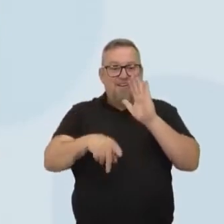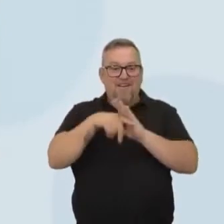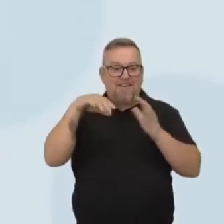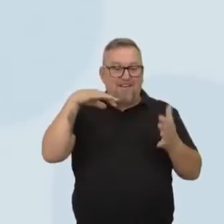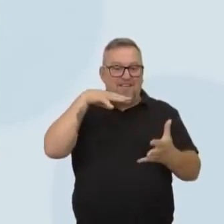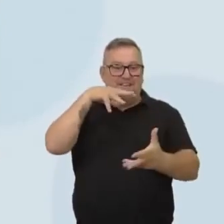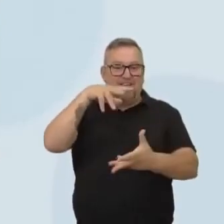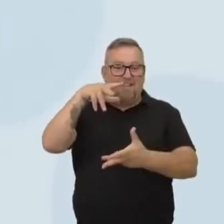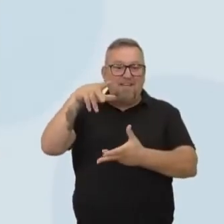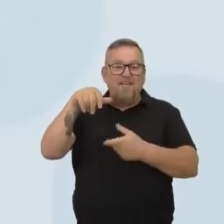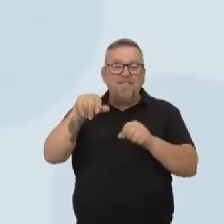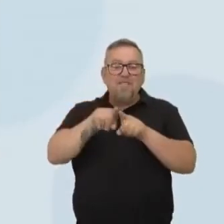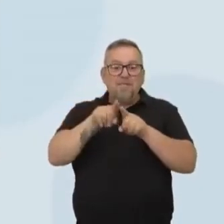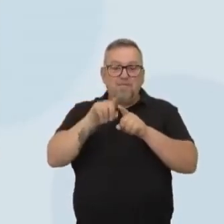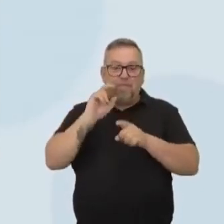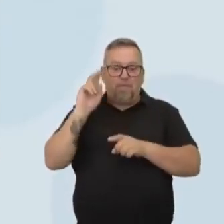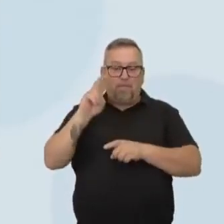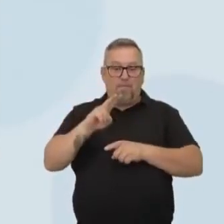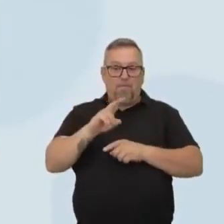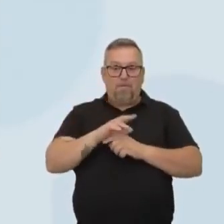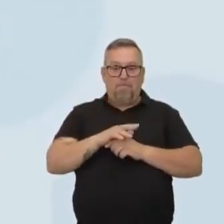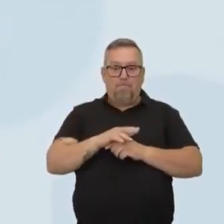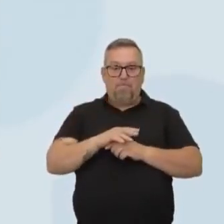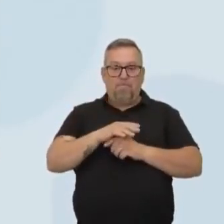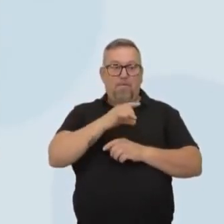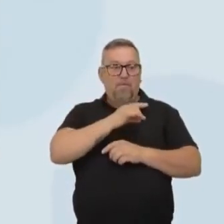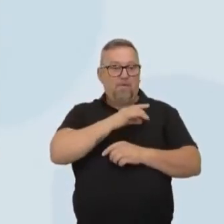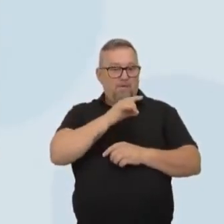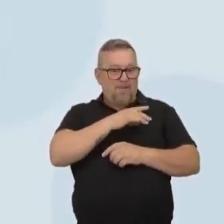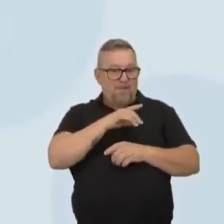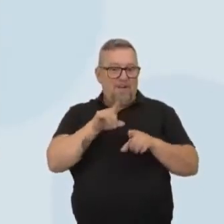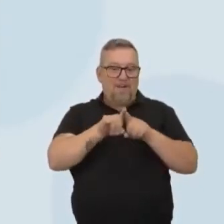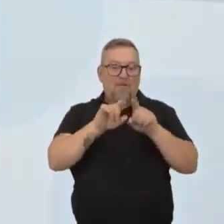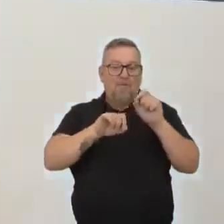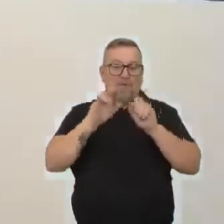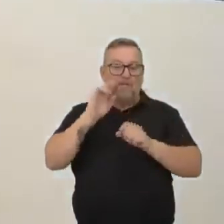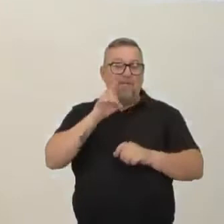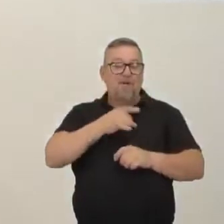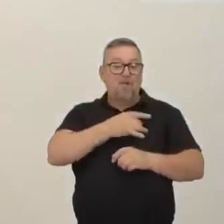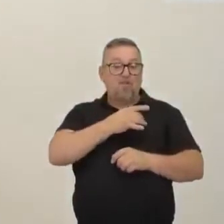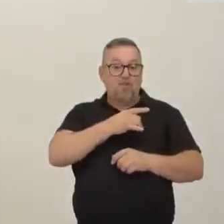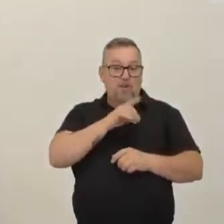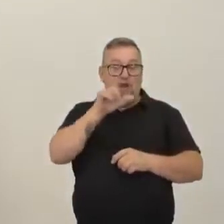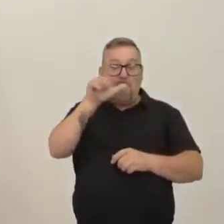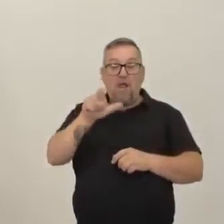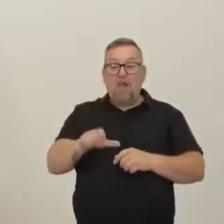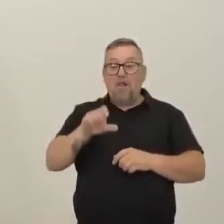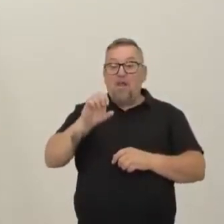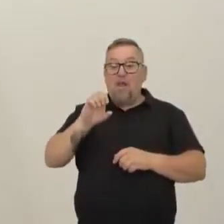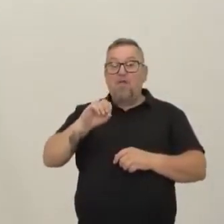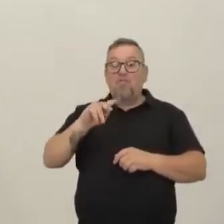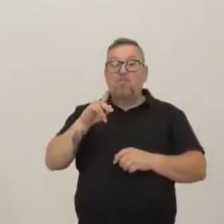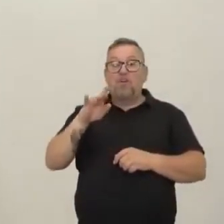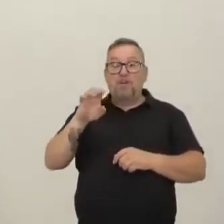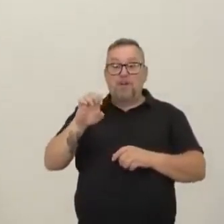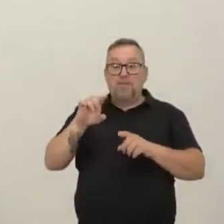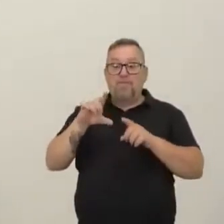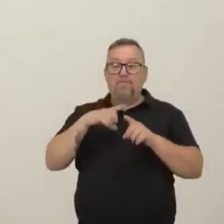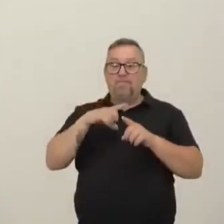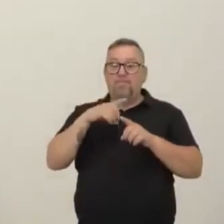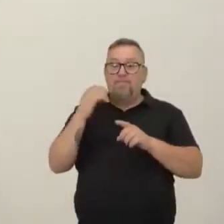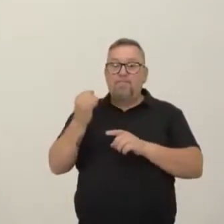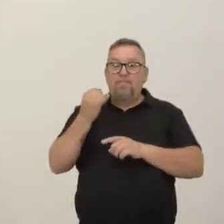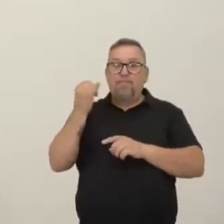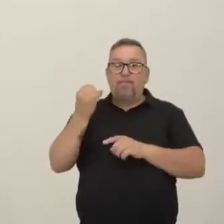aí, dados de 2016 e também dando destaque para o Chile. O Chile também tem aí uma grande importância para a